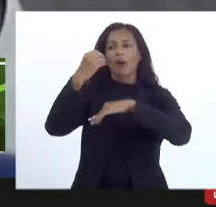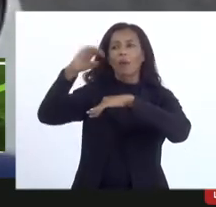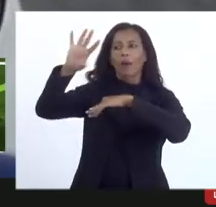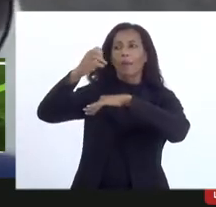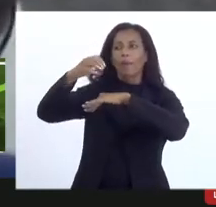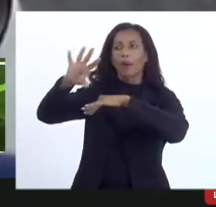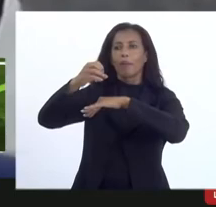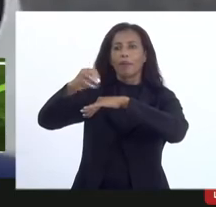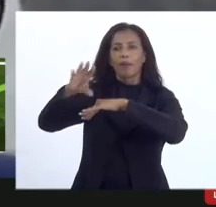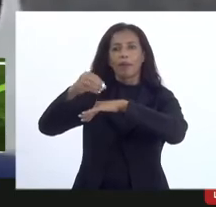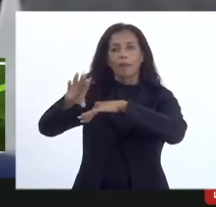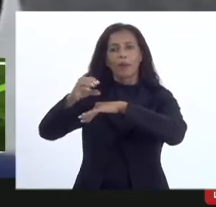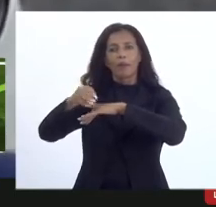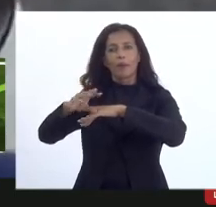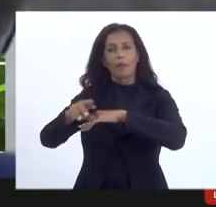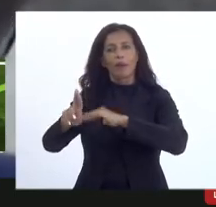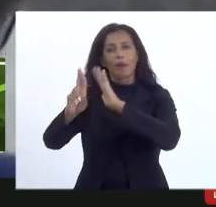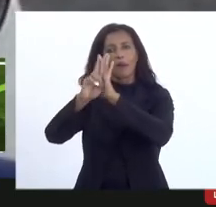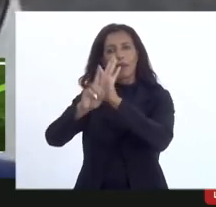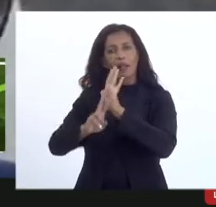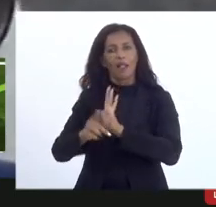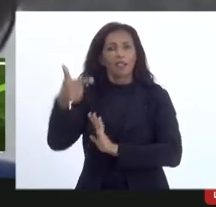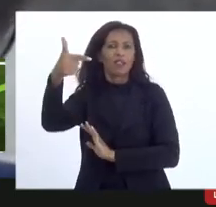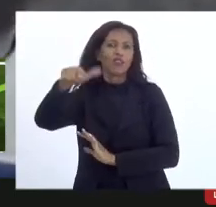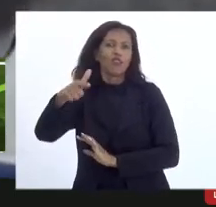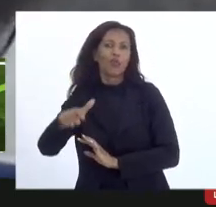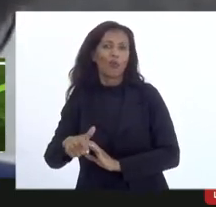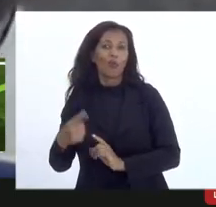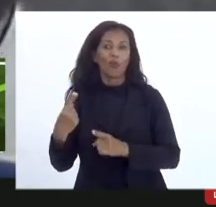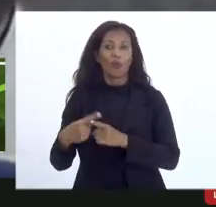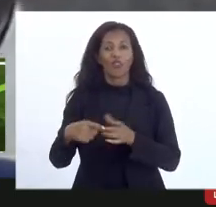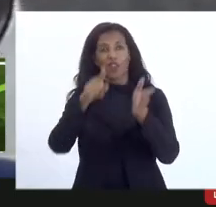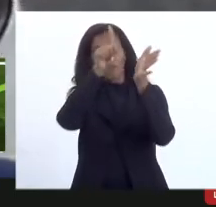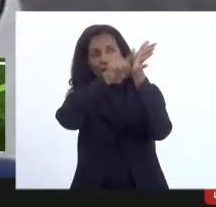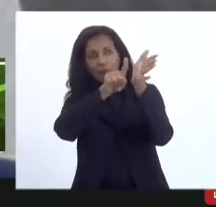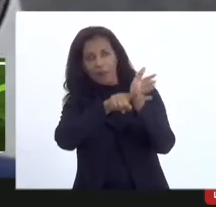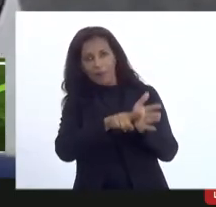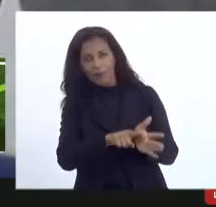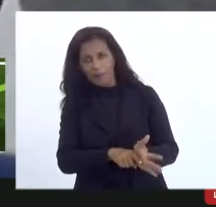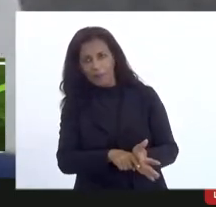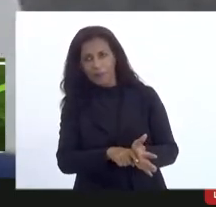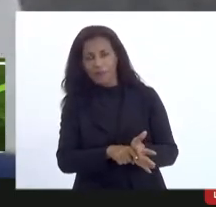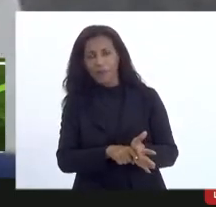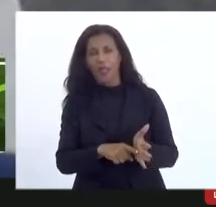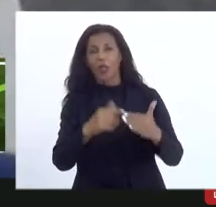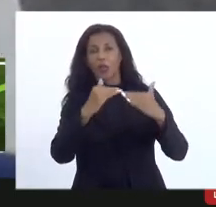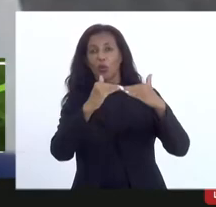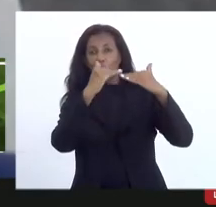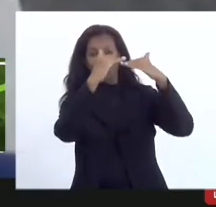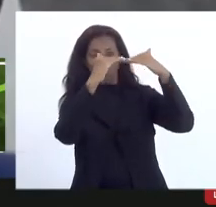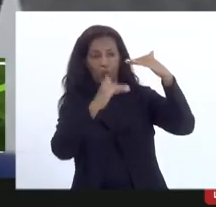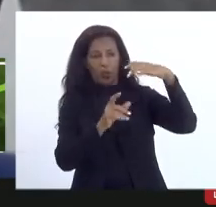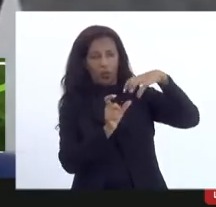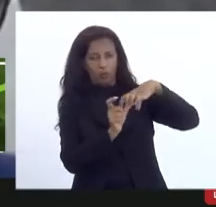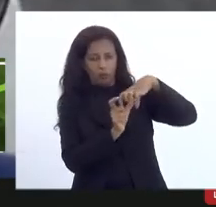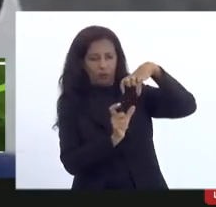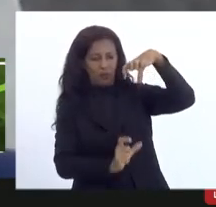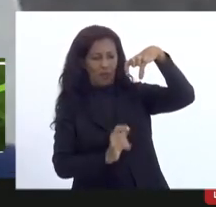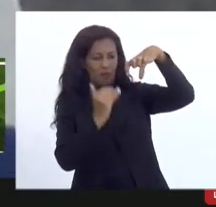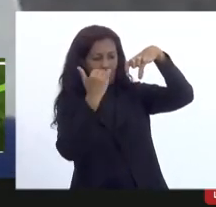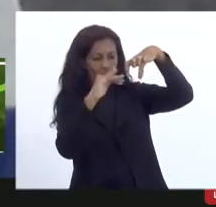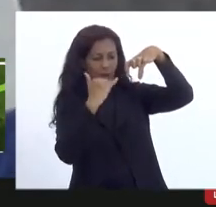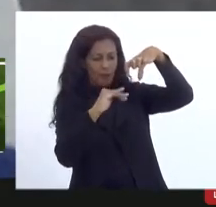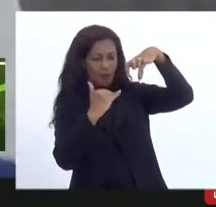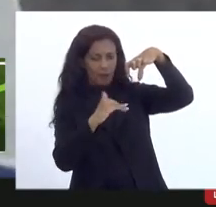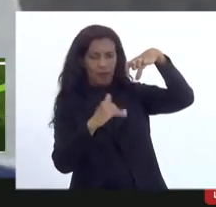vários relatórios esses itens novamente porque já abate ali no extrato da conta ele vai debitando